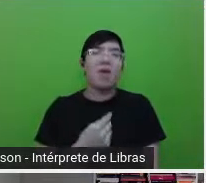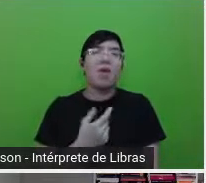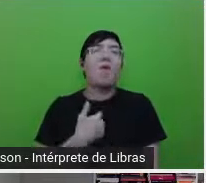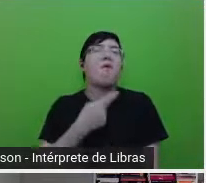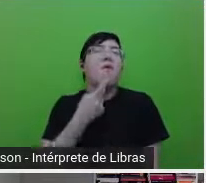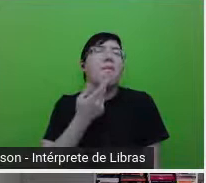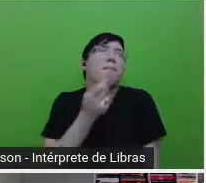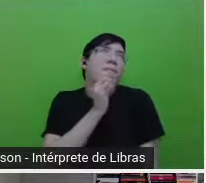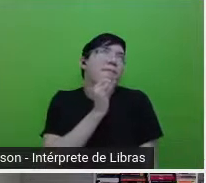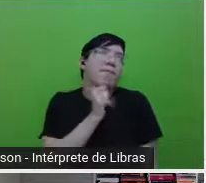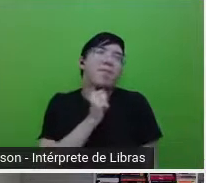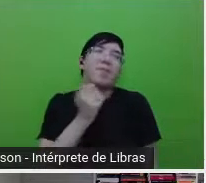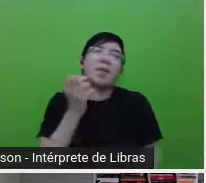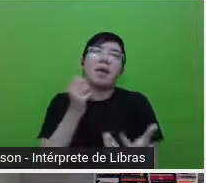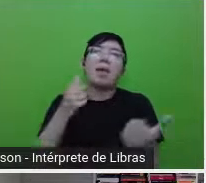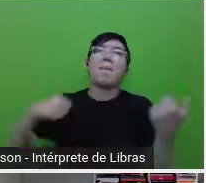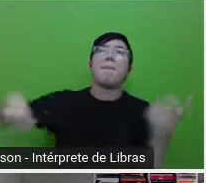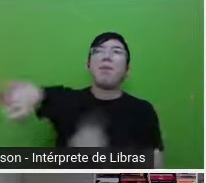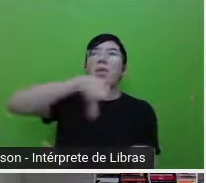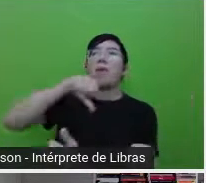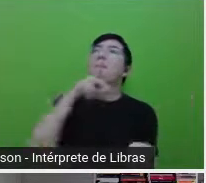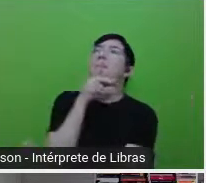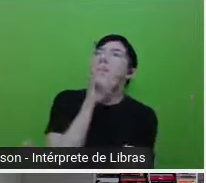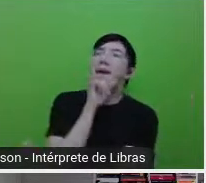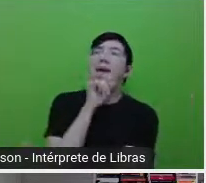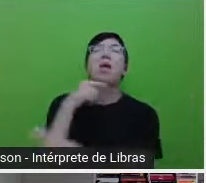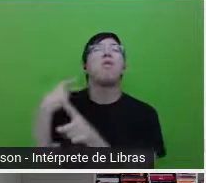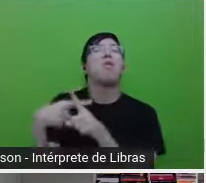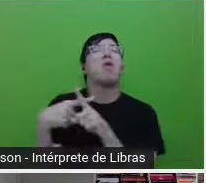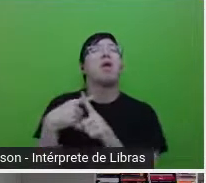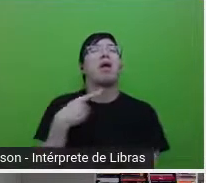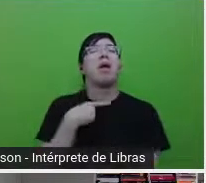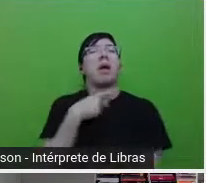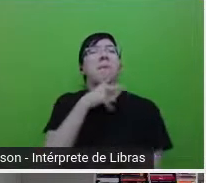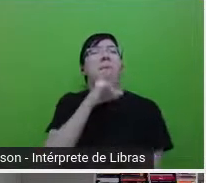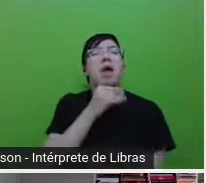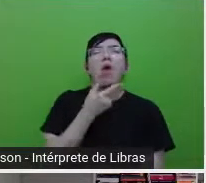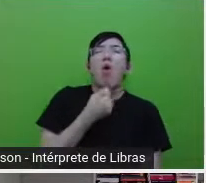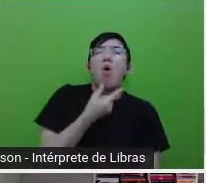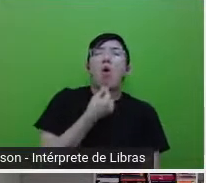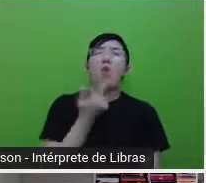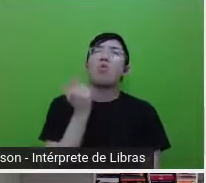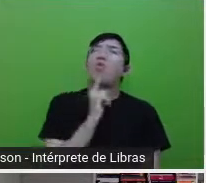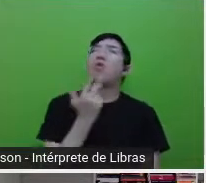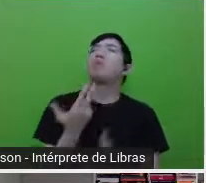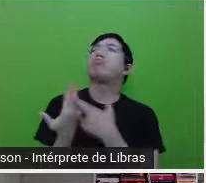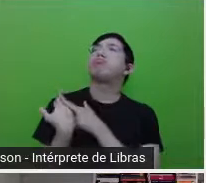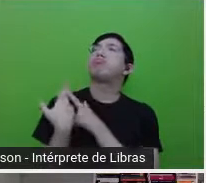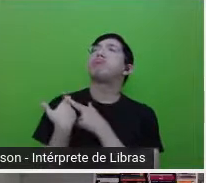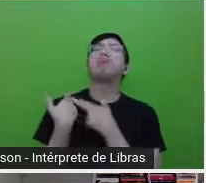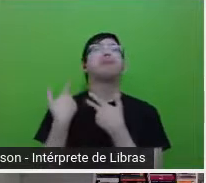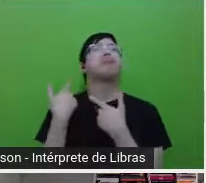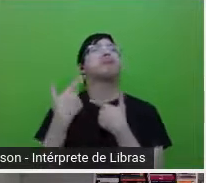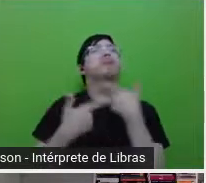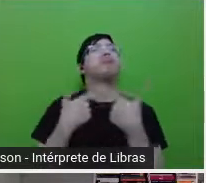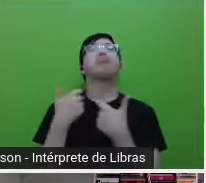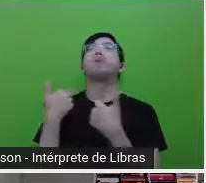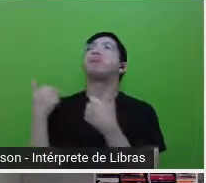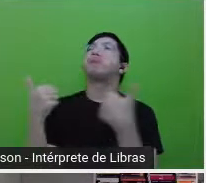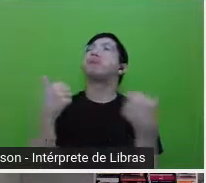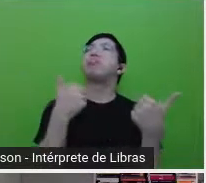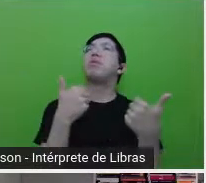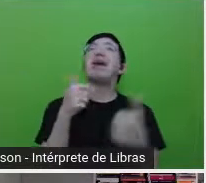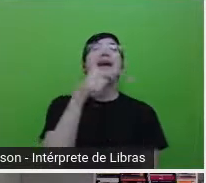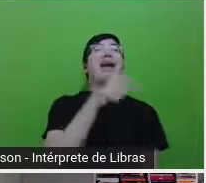prazos, a vida intelectual dele em dia, enquanto ela vai ficando para trás. e tem uma cena do